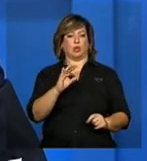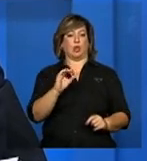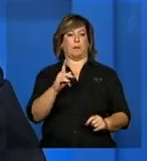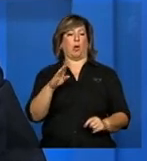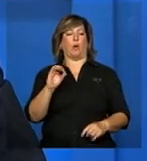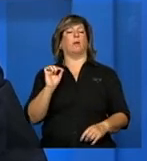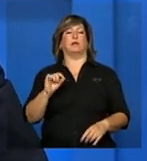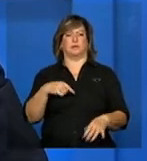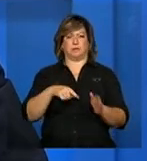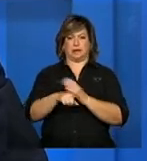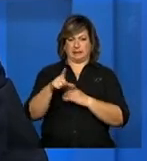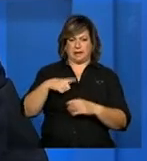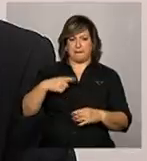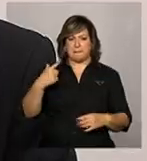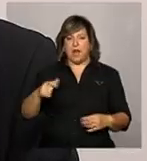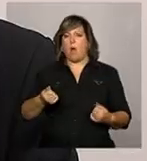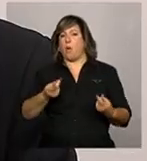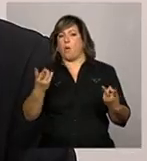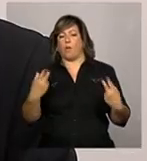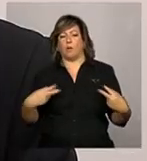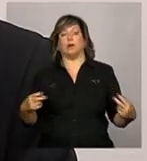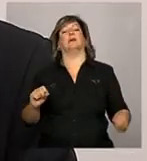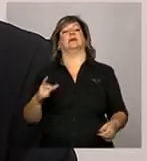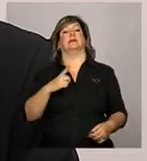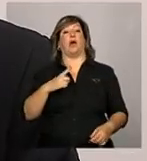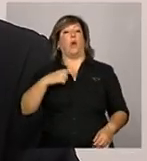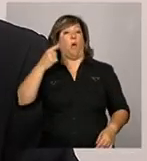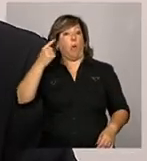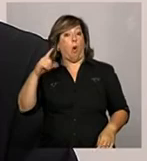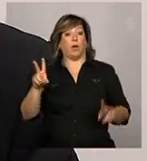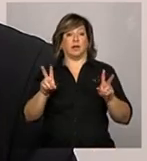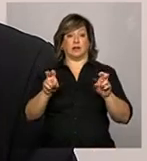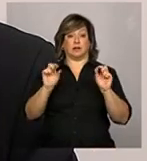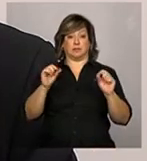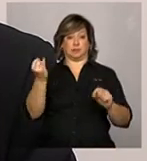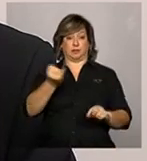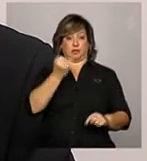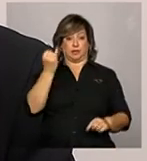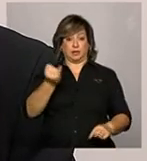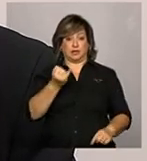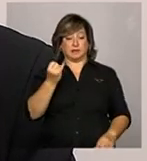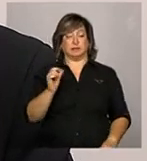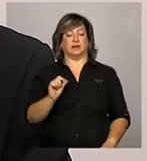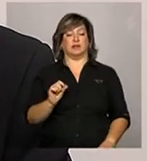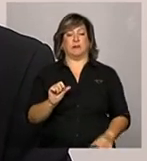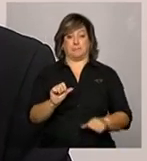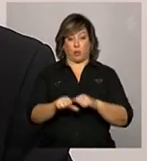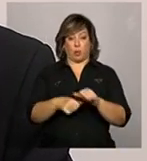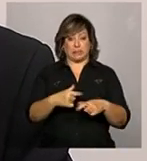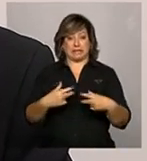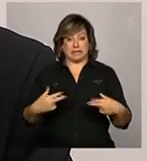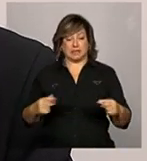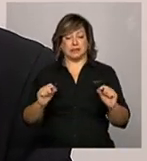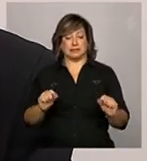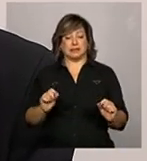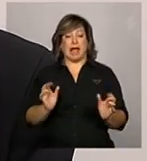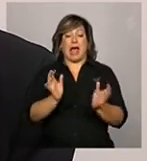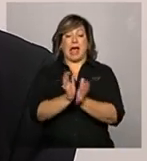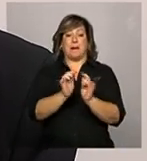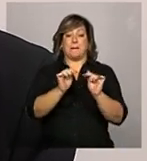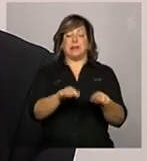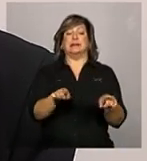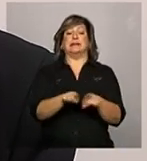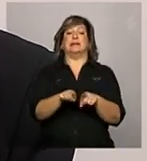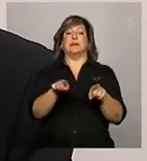tópico? Bom, outro tópico importante da gente citar como alteração é a parte também da